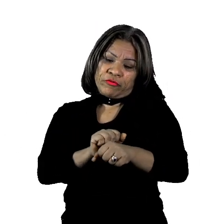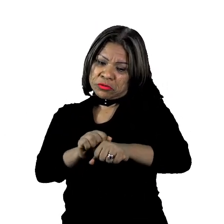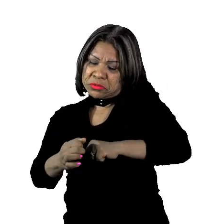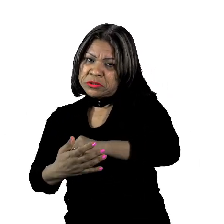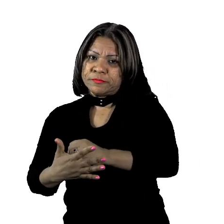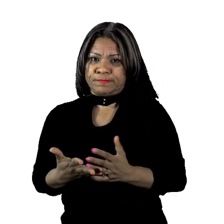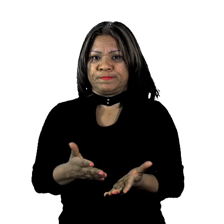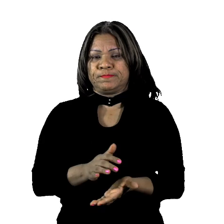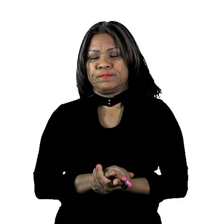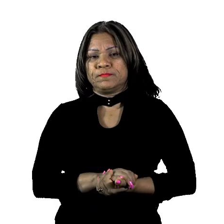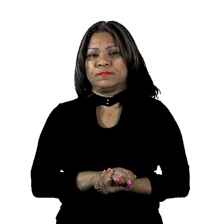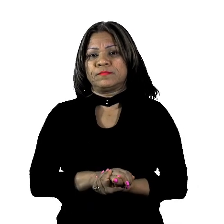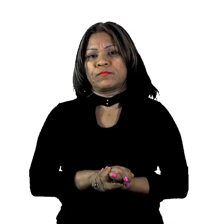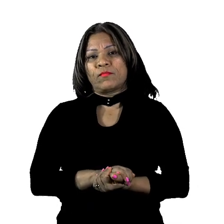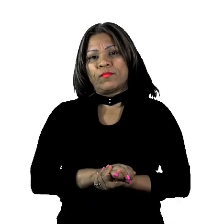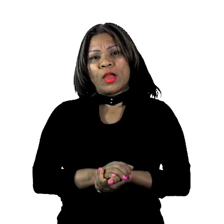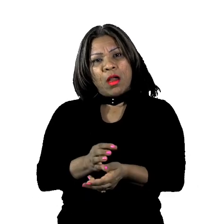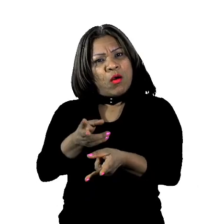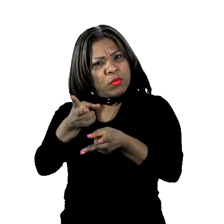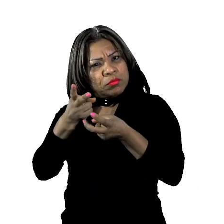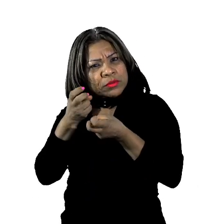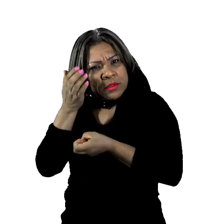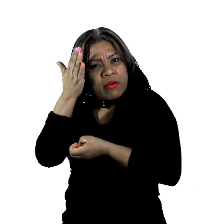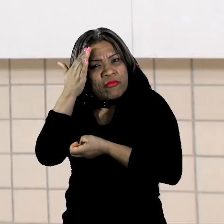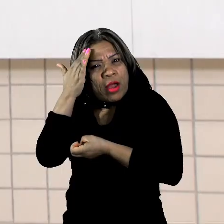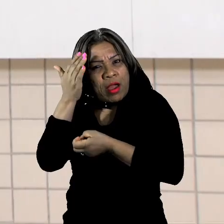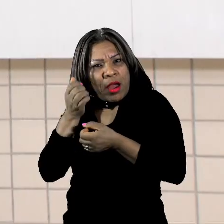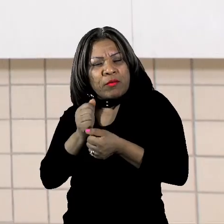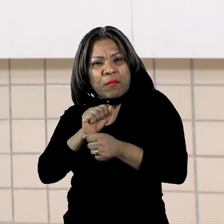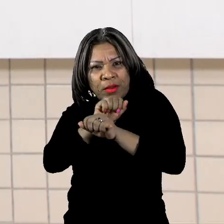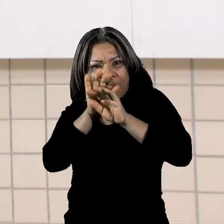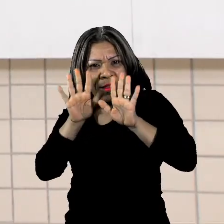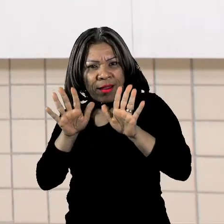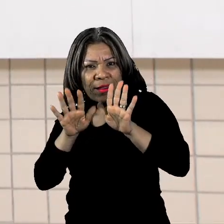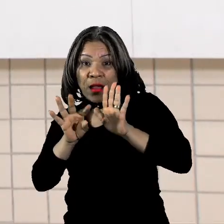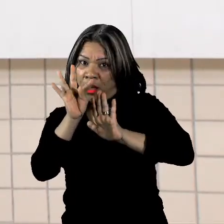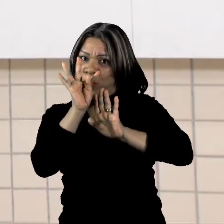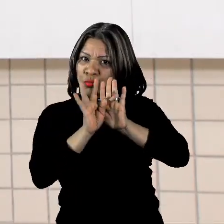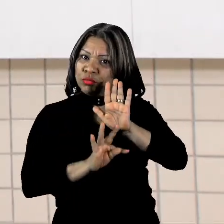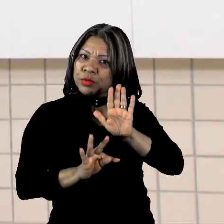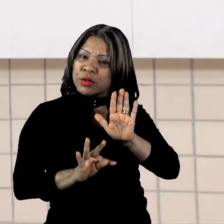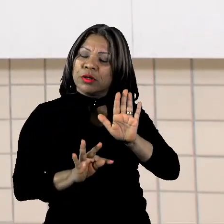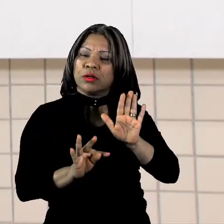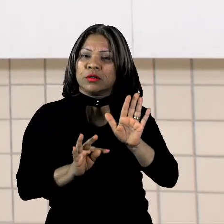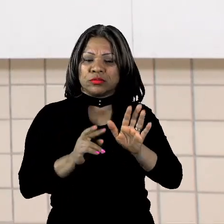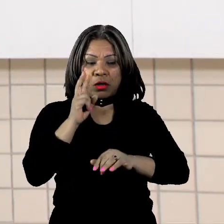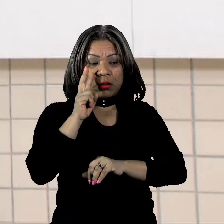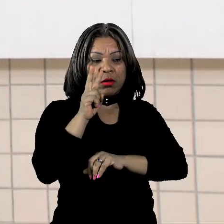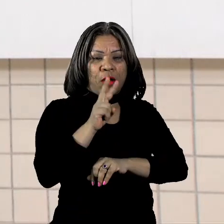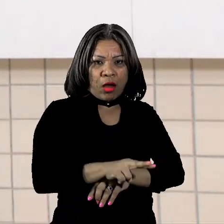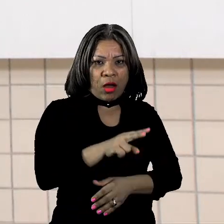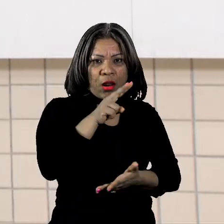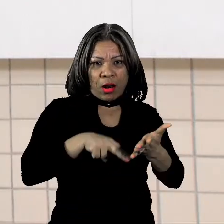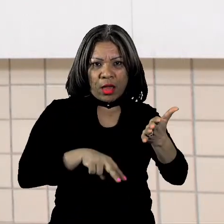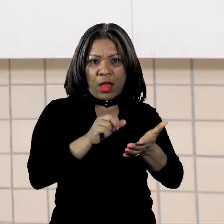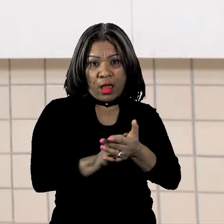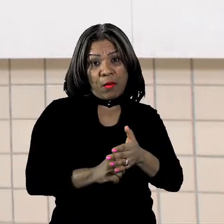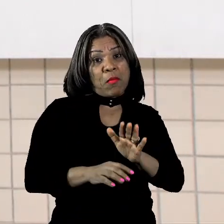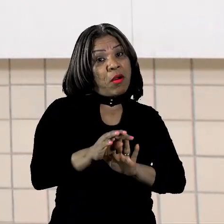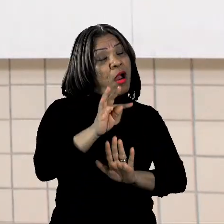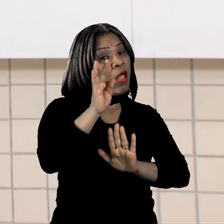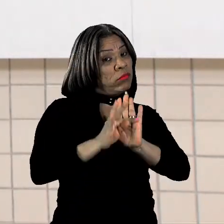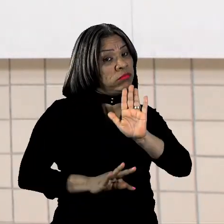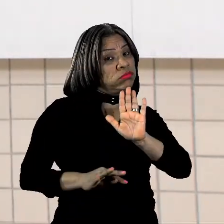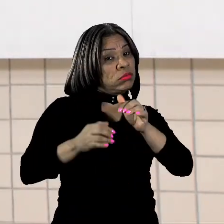Observaram aí, mentes brilhantes? O texto que nós acabamos de ler é um texto de divulgação científica.